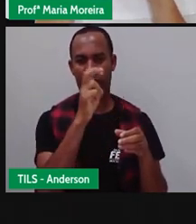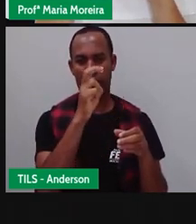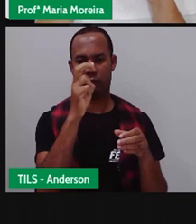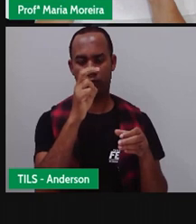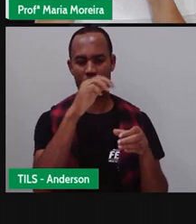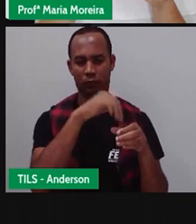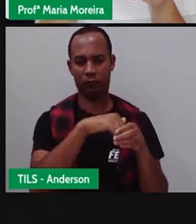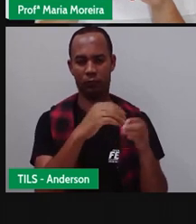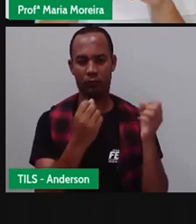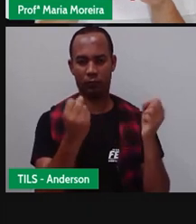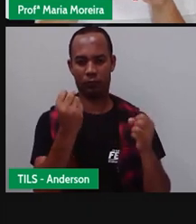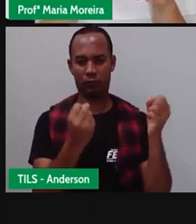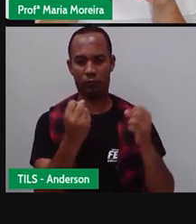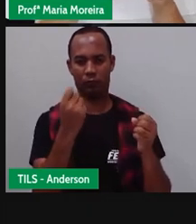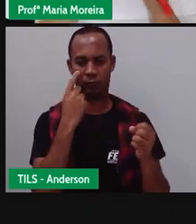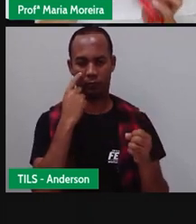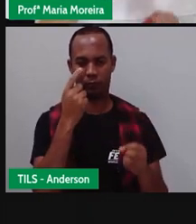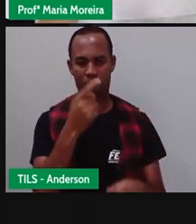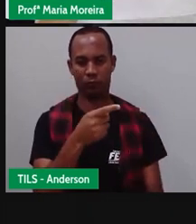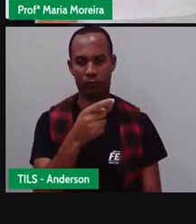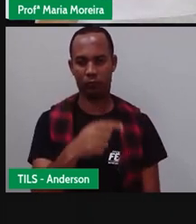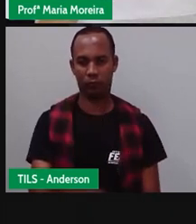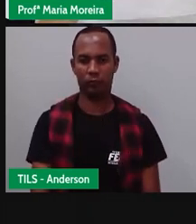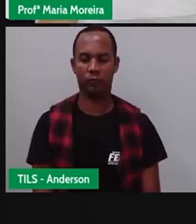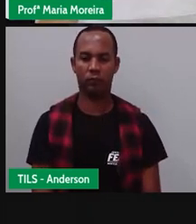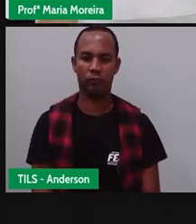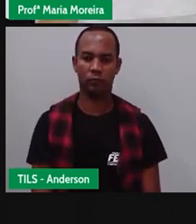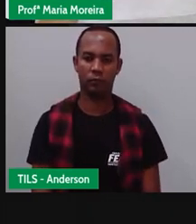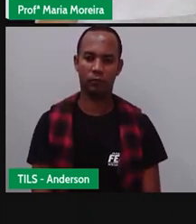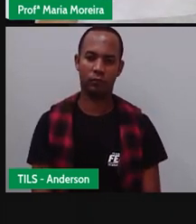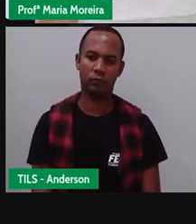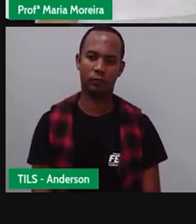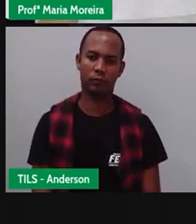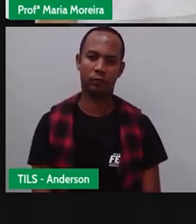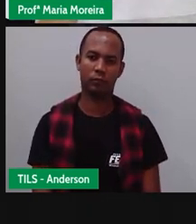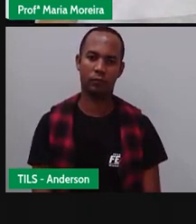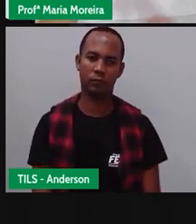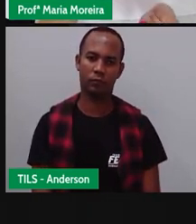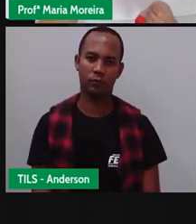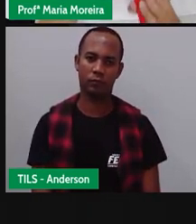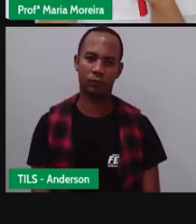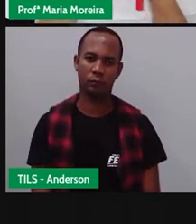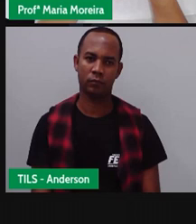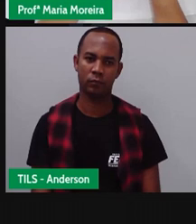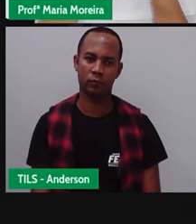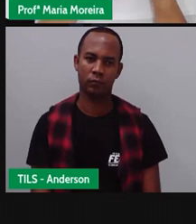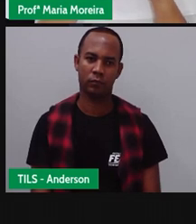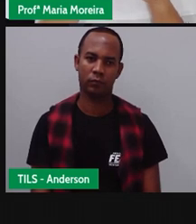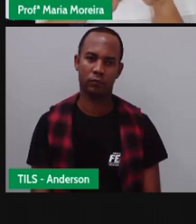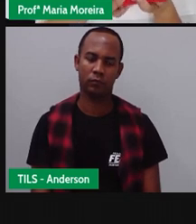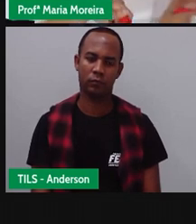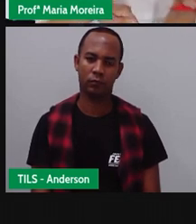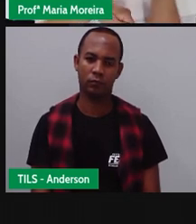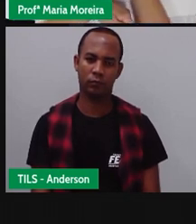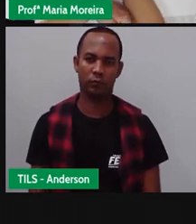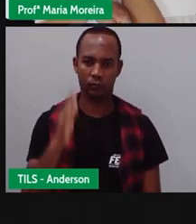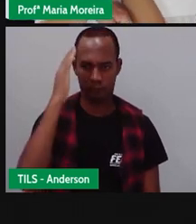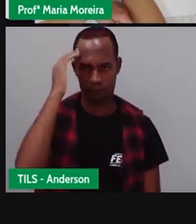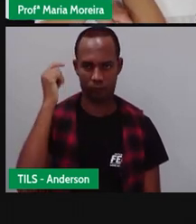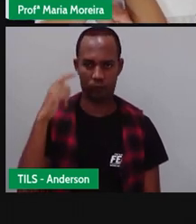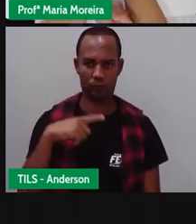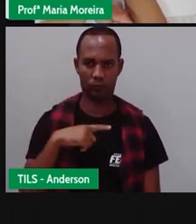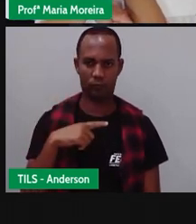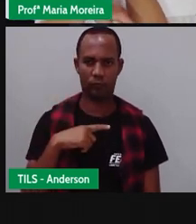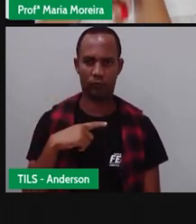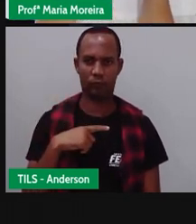Olha só, três, ó, é só contar ali. Um, dois, três, quatro, cinco. Então, eu sei que eu tenho o quê?